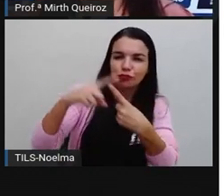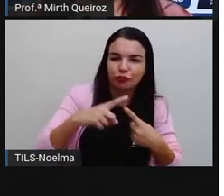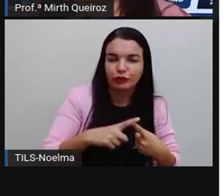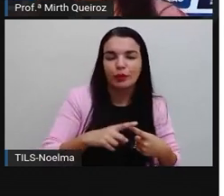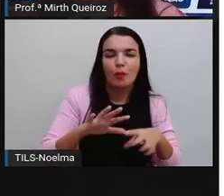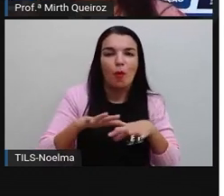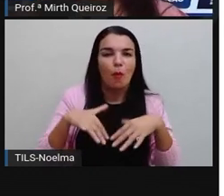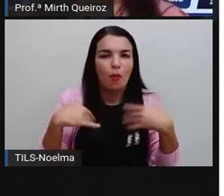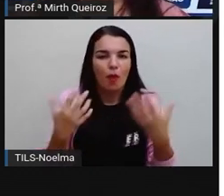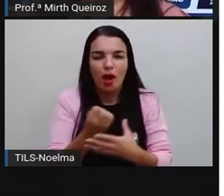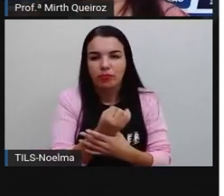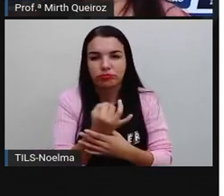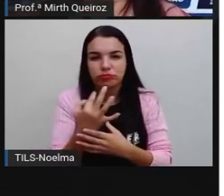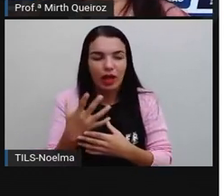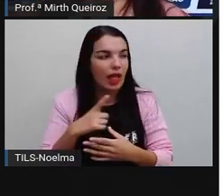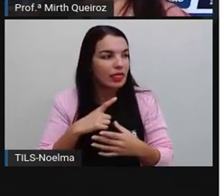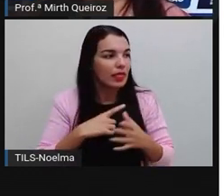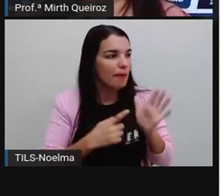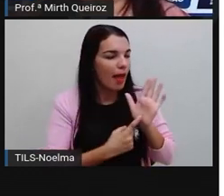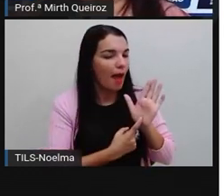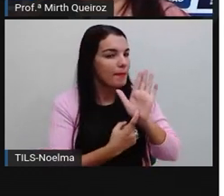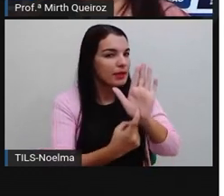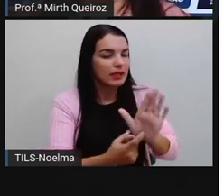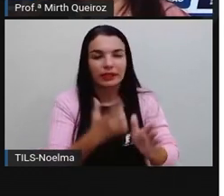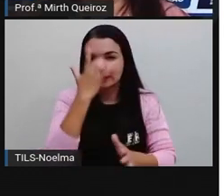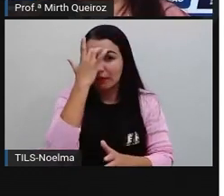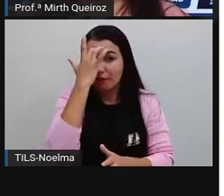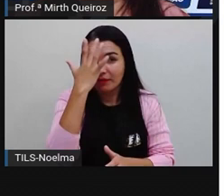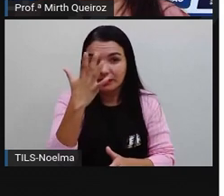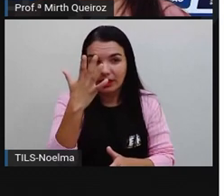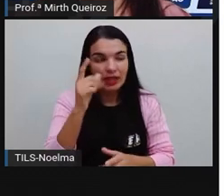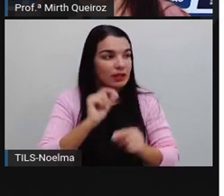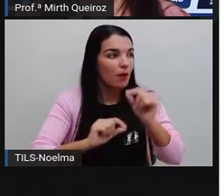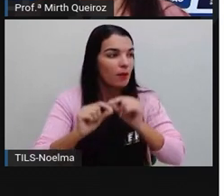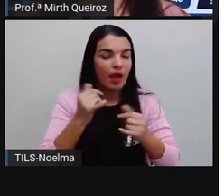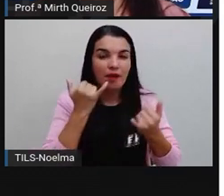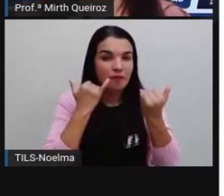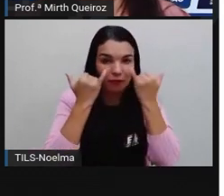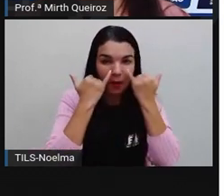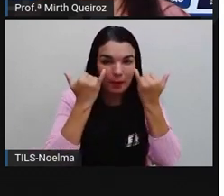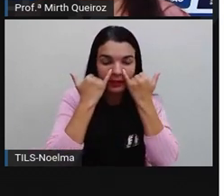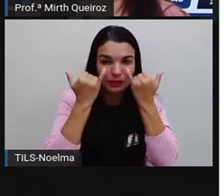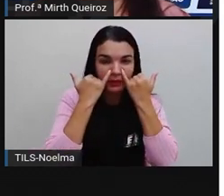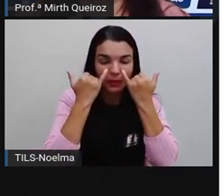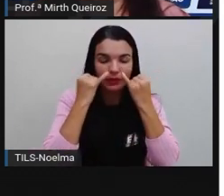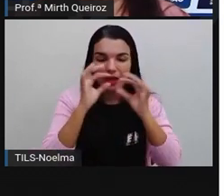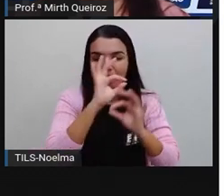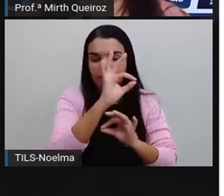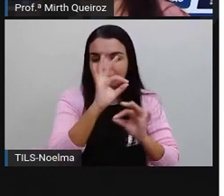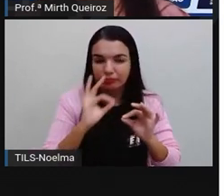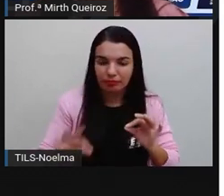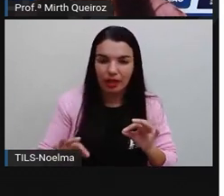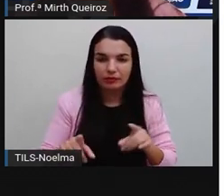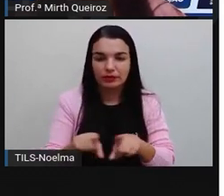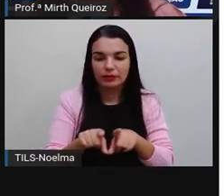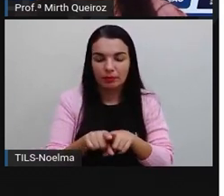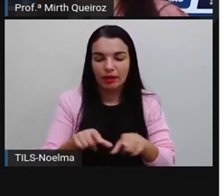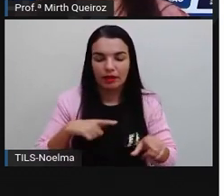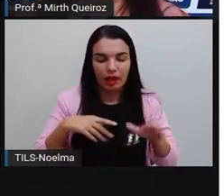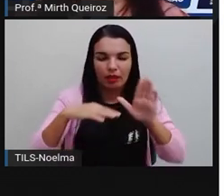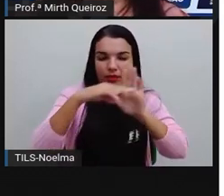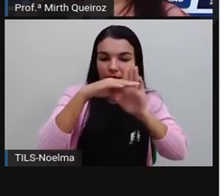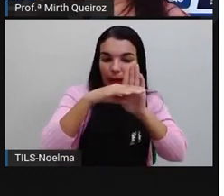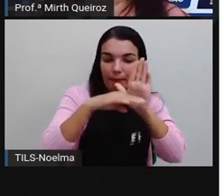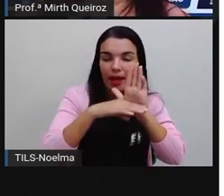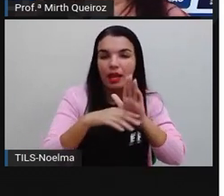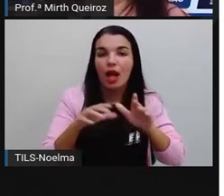os gráficos que são representações que facilitam a análise de dados, os quais eles costumam estar dispostos em tabela quando